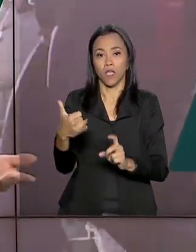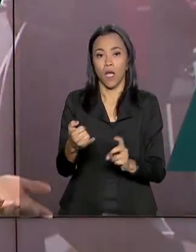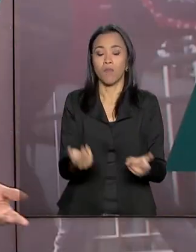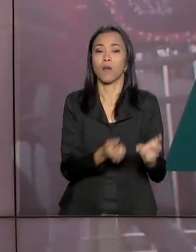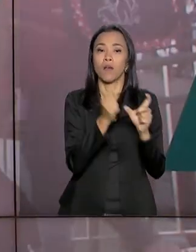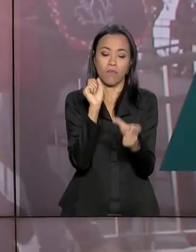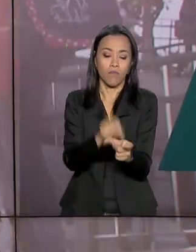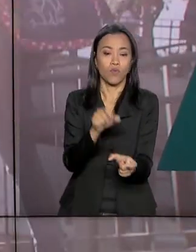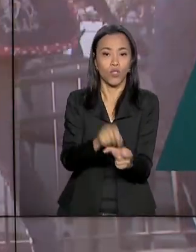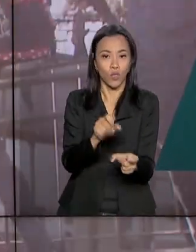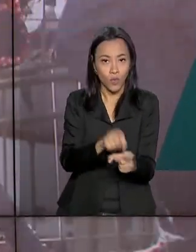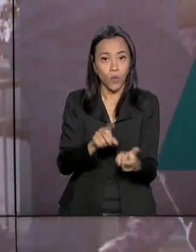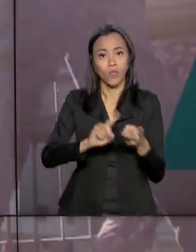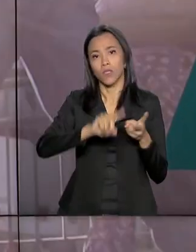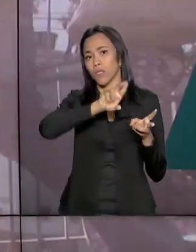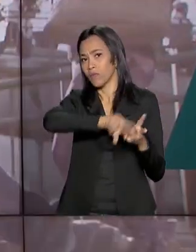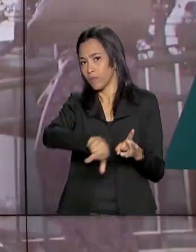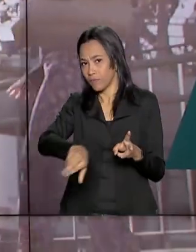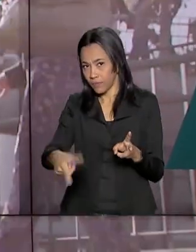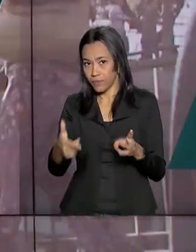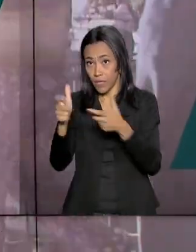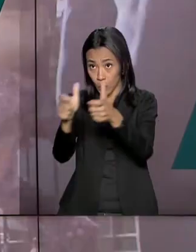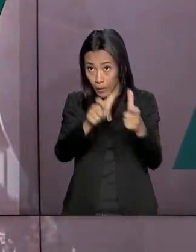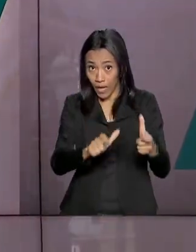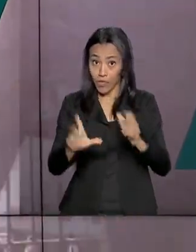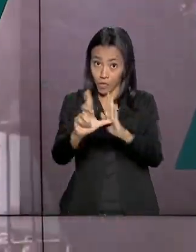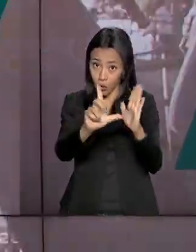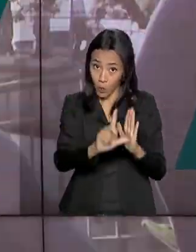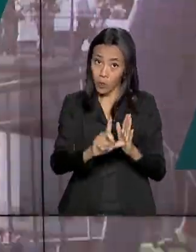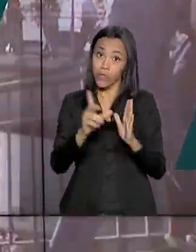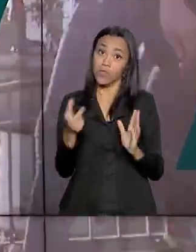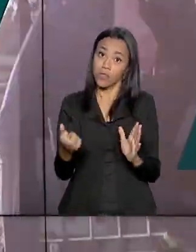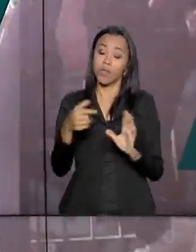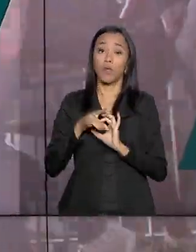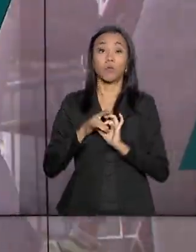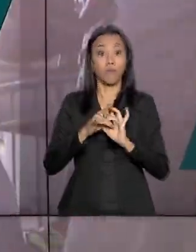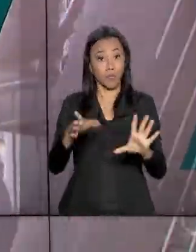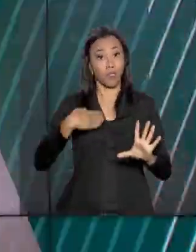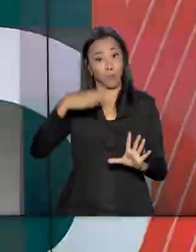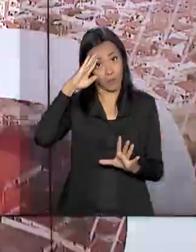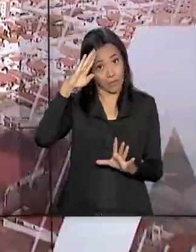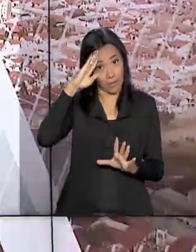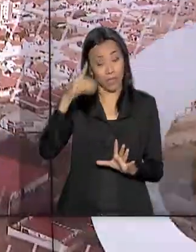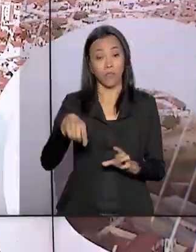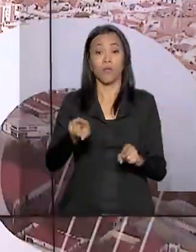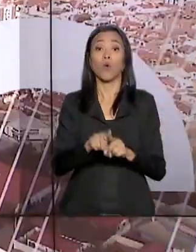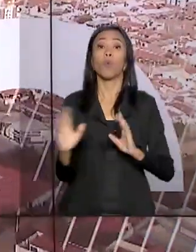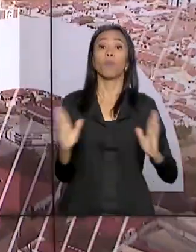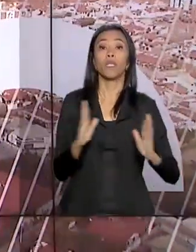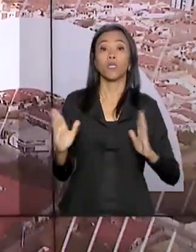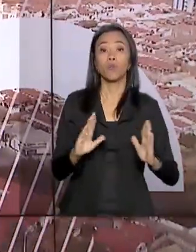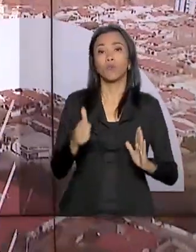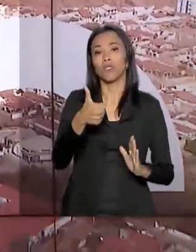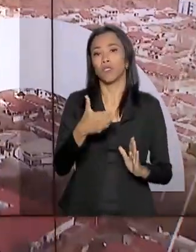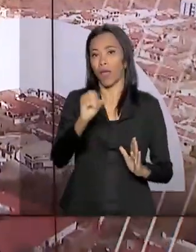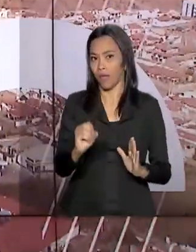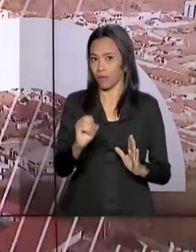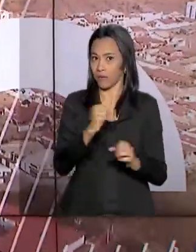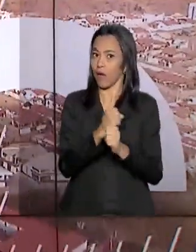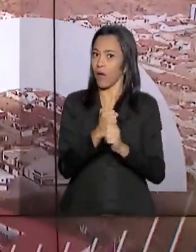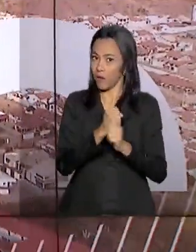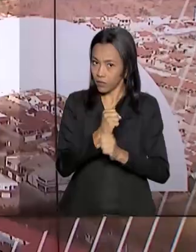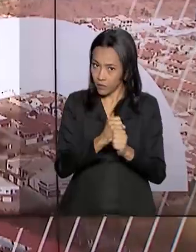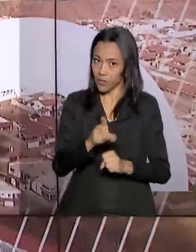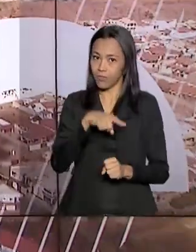munições e acessórios em estabelecimentos credenciados pelo comando do Exército, o aumento do prazo de validade para 10 anos, do certificado de